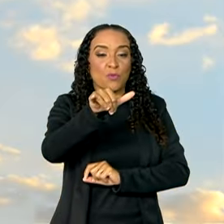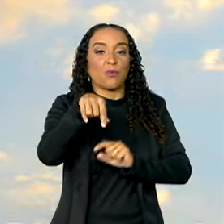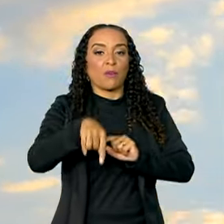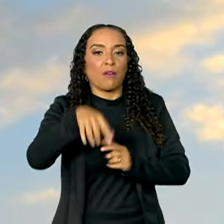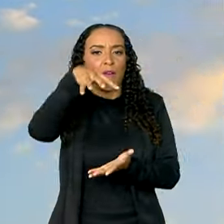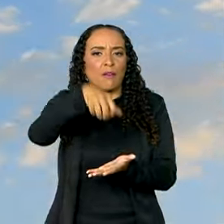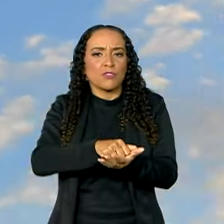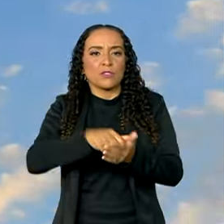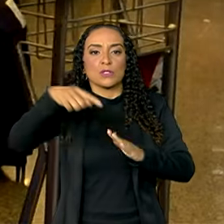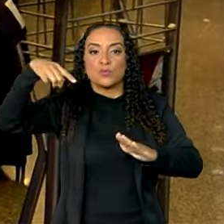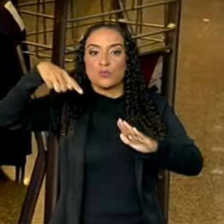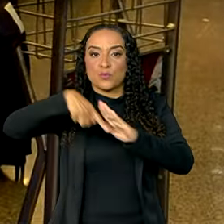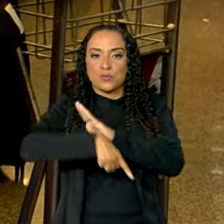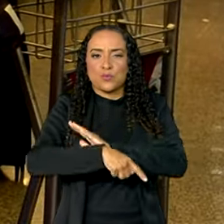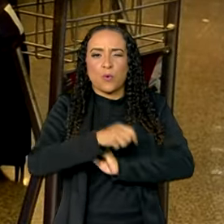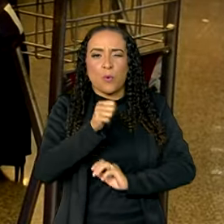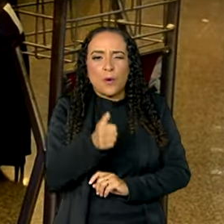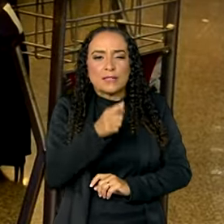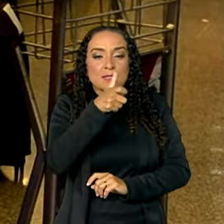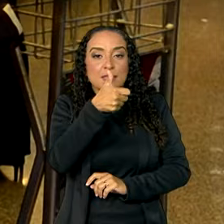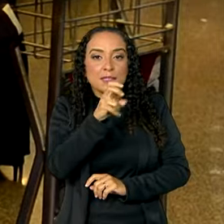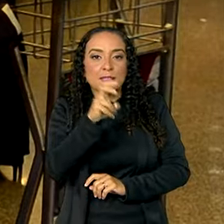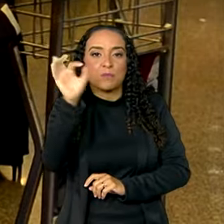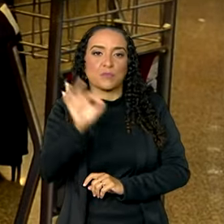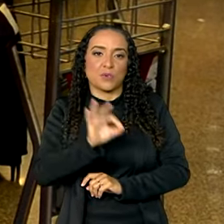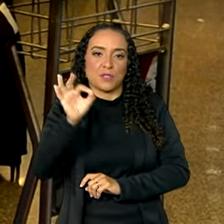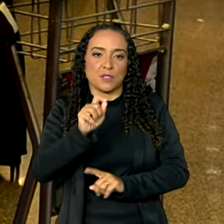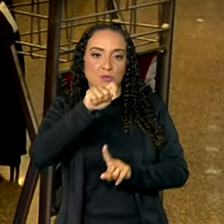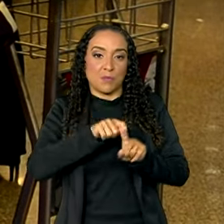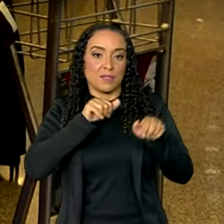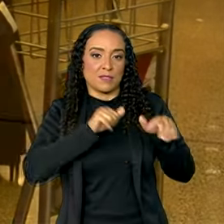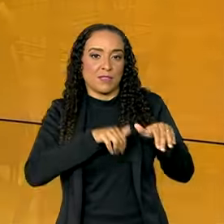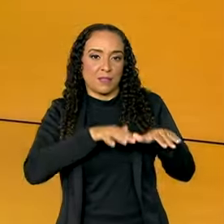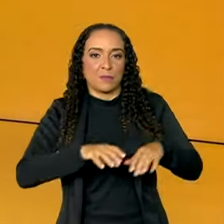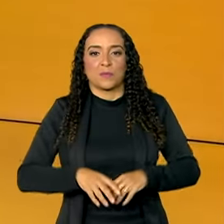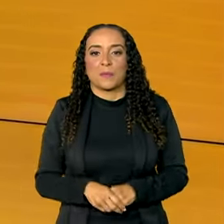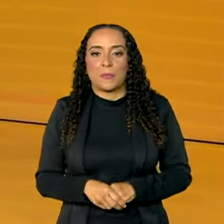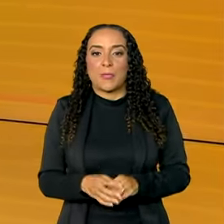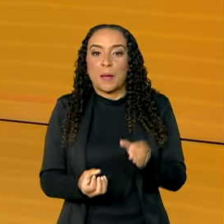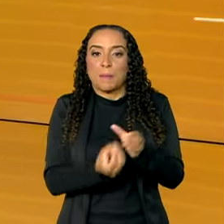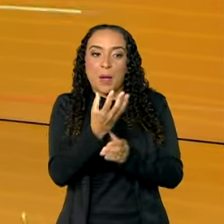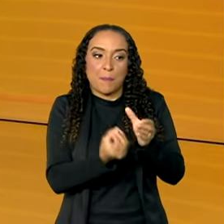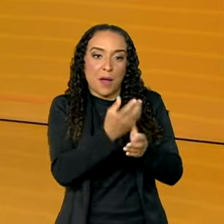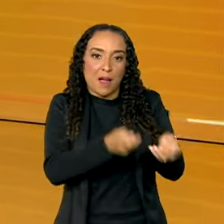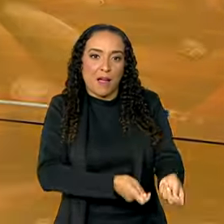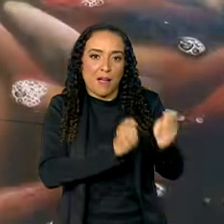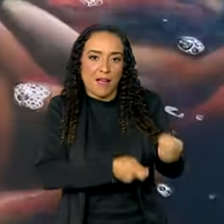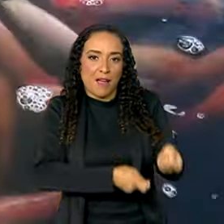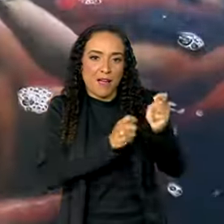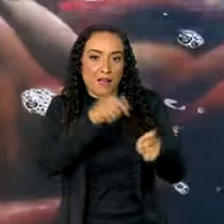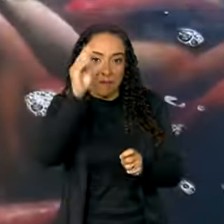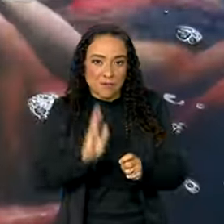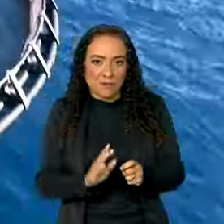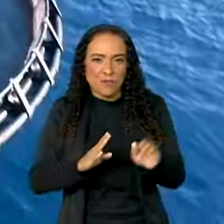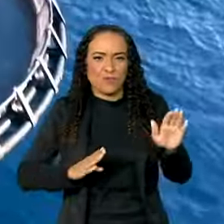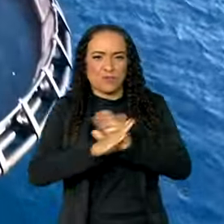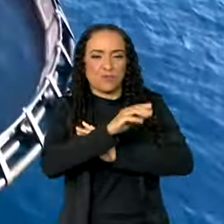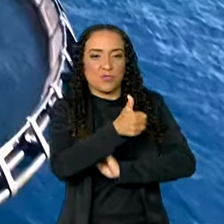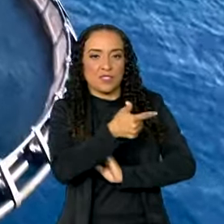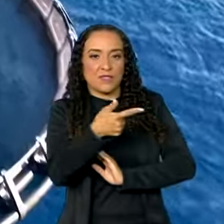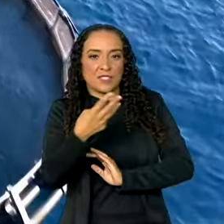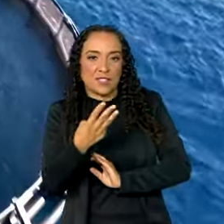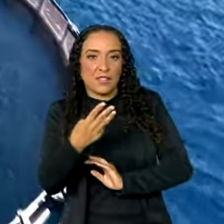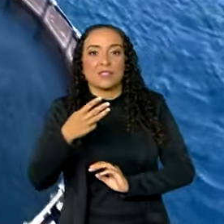domésticos registra queda de quase 15% em setembro. Produção pesqueira no país ultrapassa 123